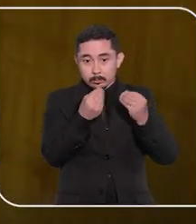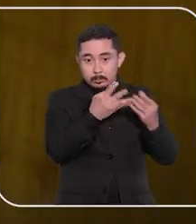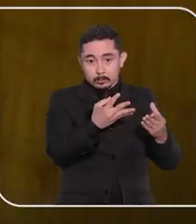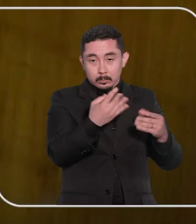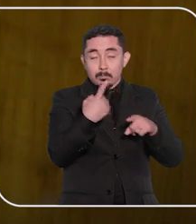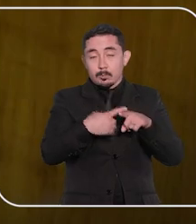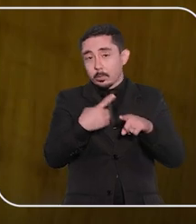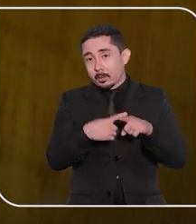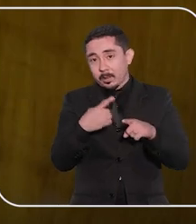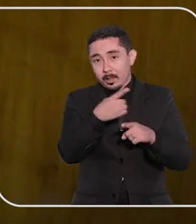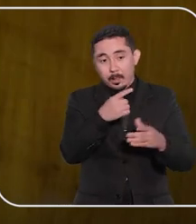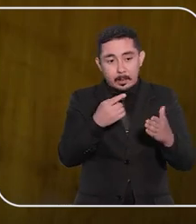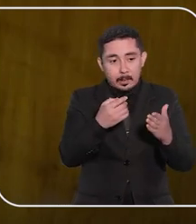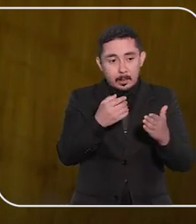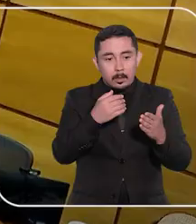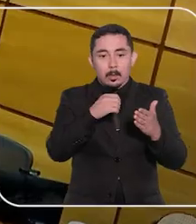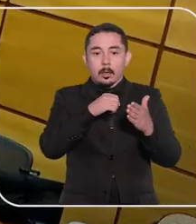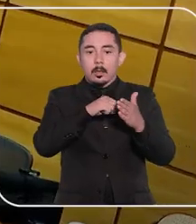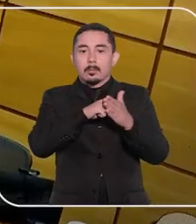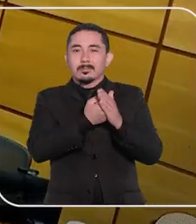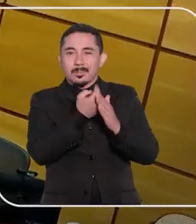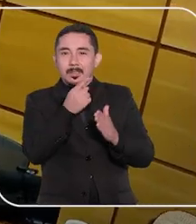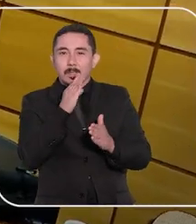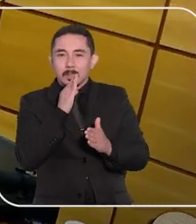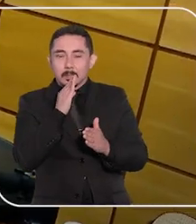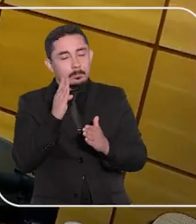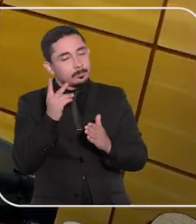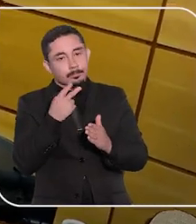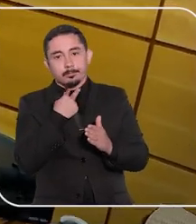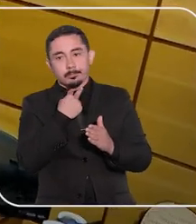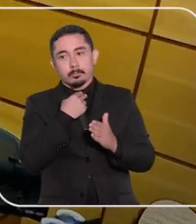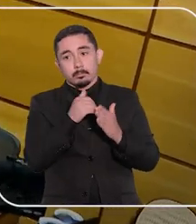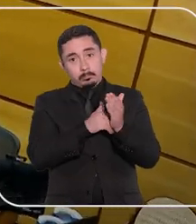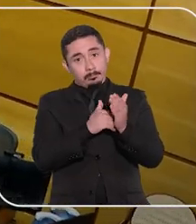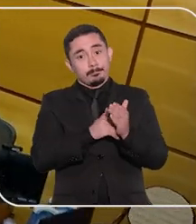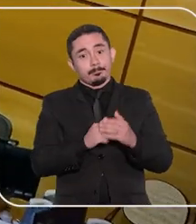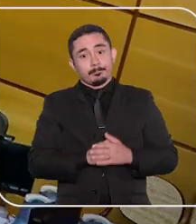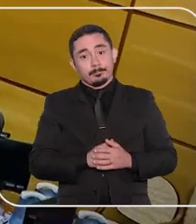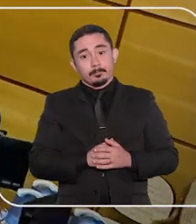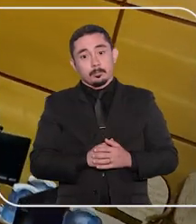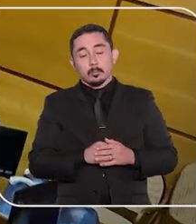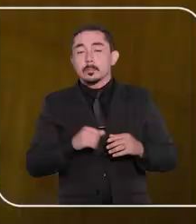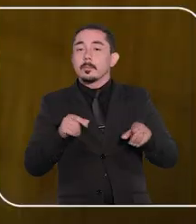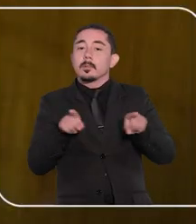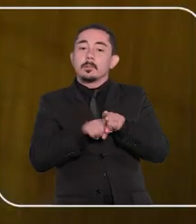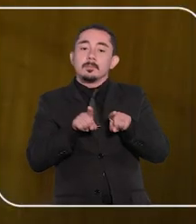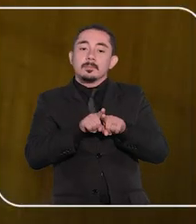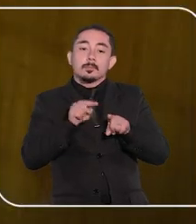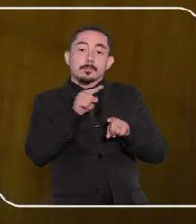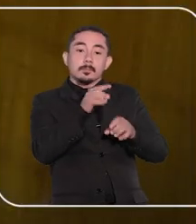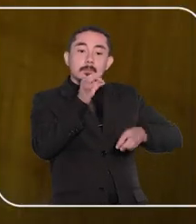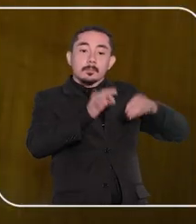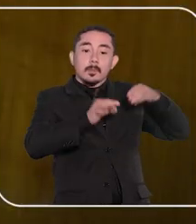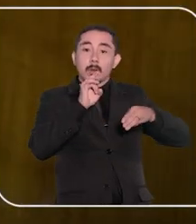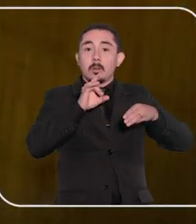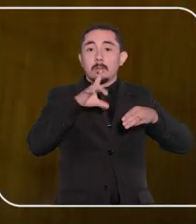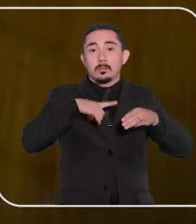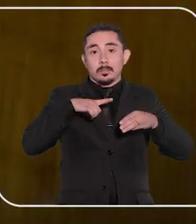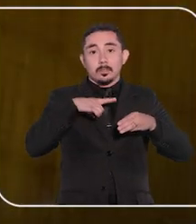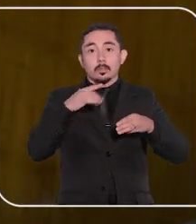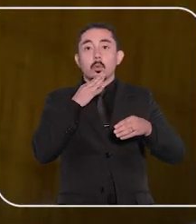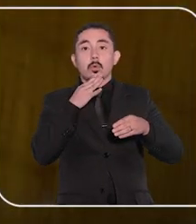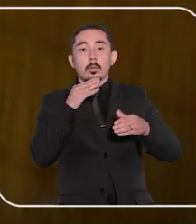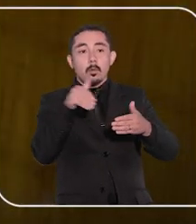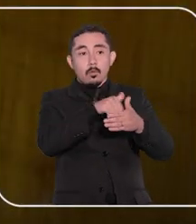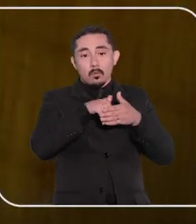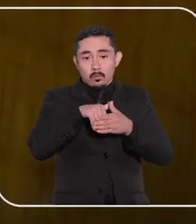haver nenhuma quebra do sigilo e no julgamento havia muitos pedidos de vista porque os ministros só tinham um conhecimento do